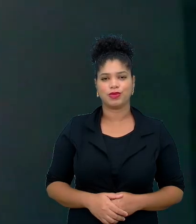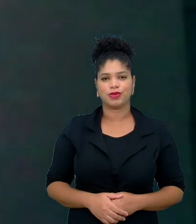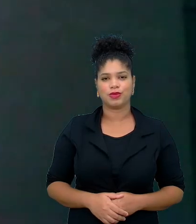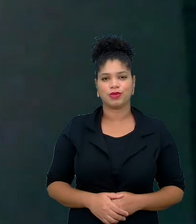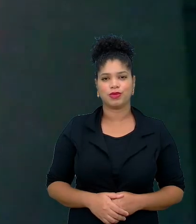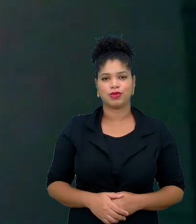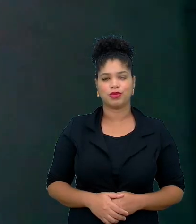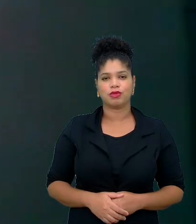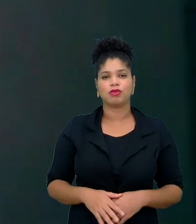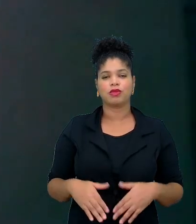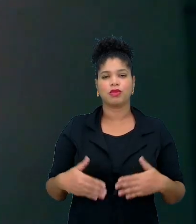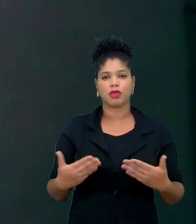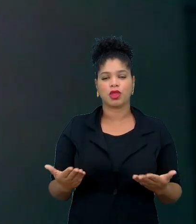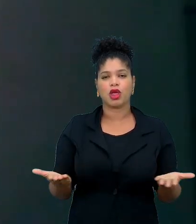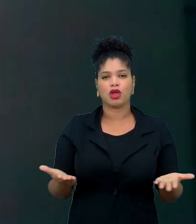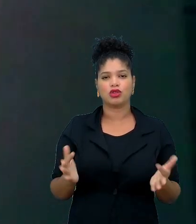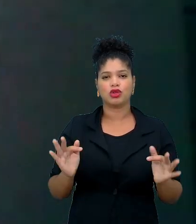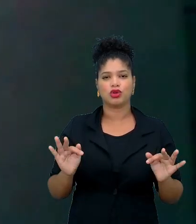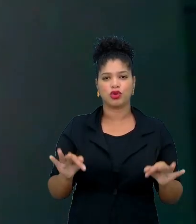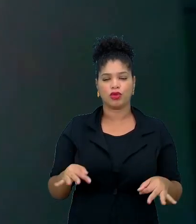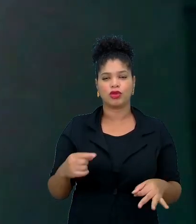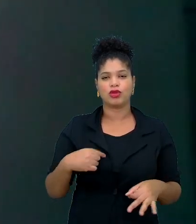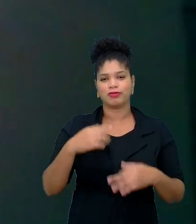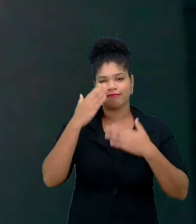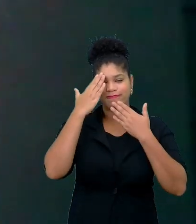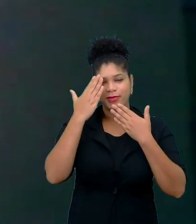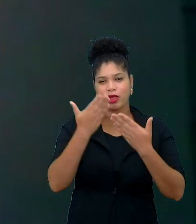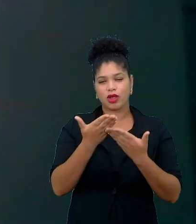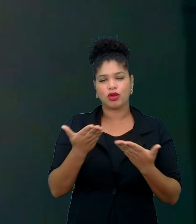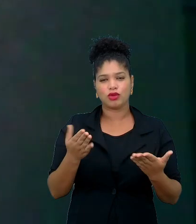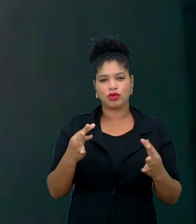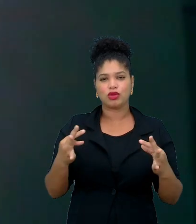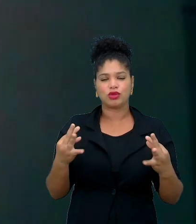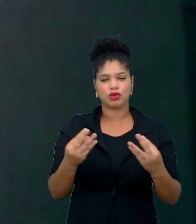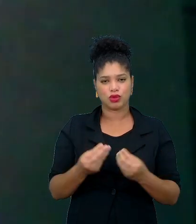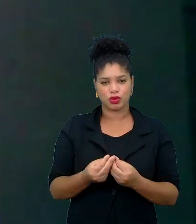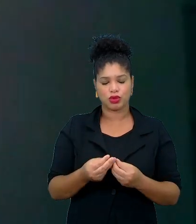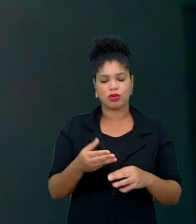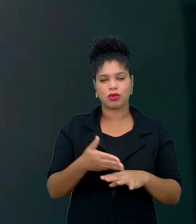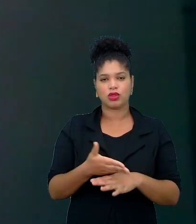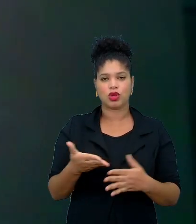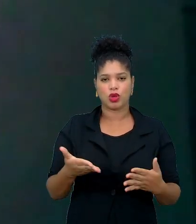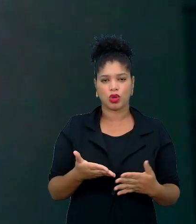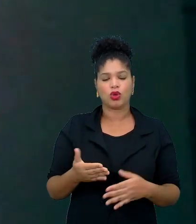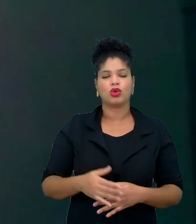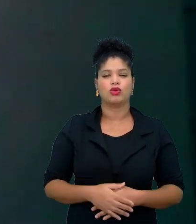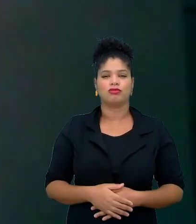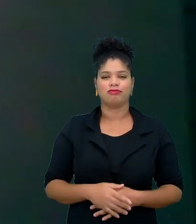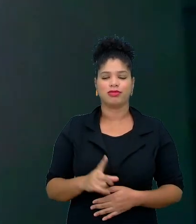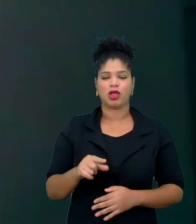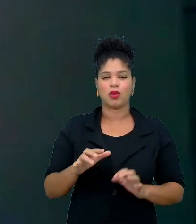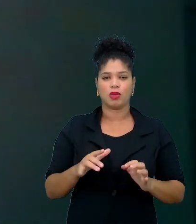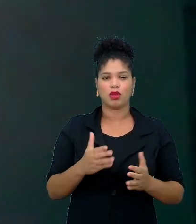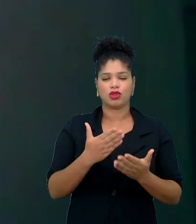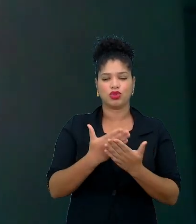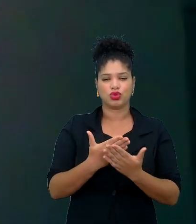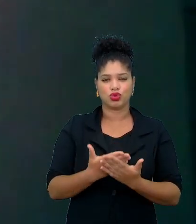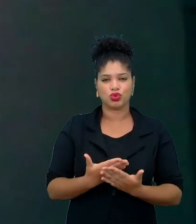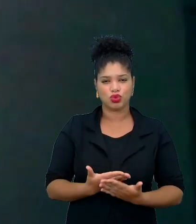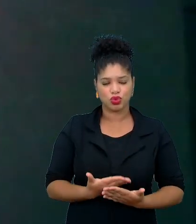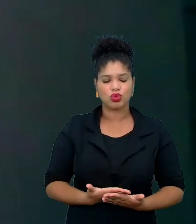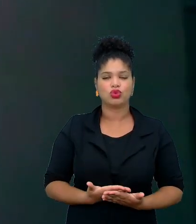Então, finalizando, nós agradecemos a todos vocês por compartilharem desse momento de estudo,